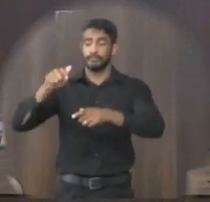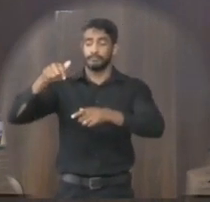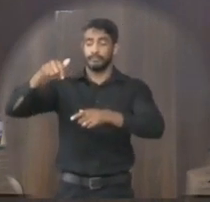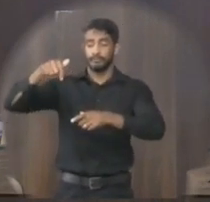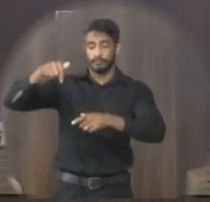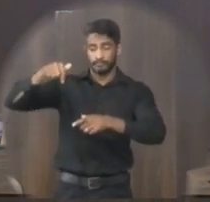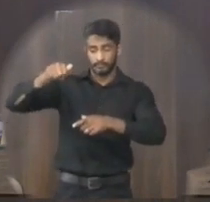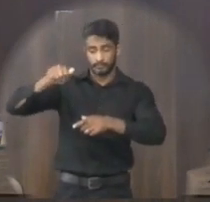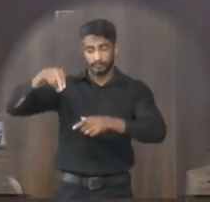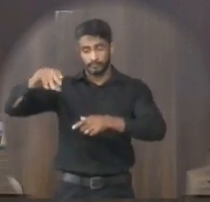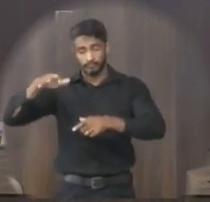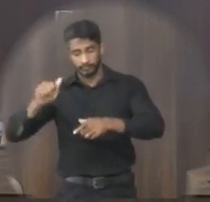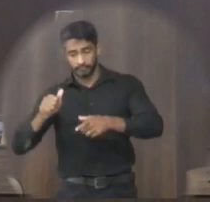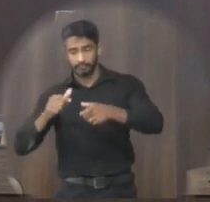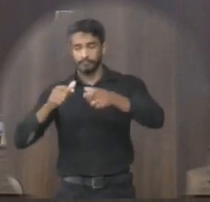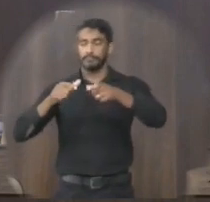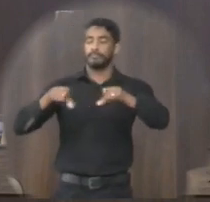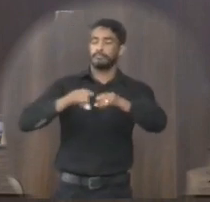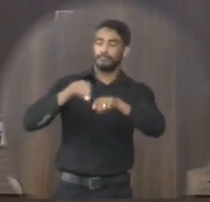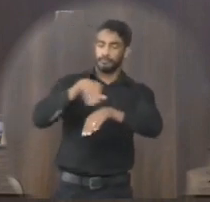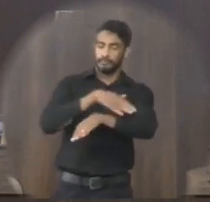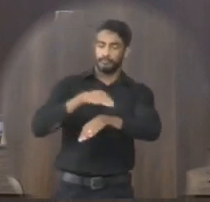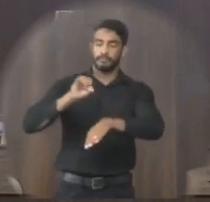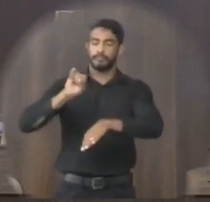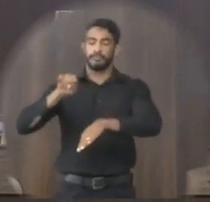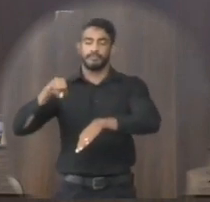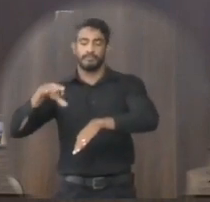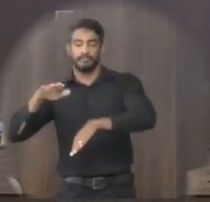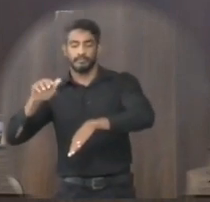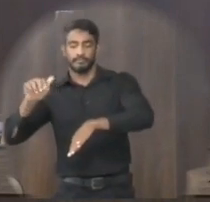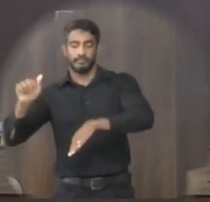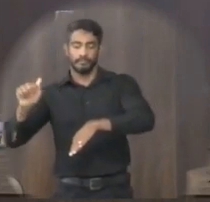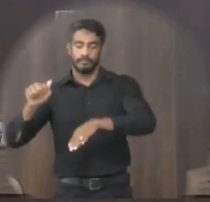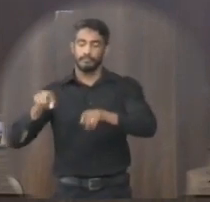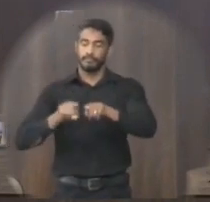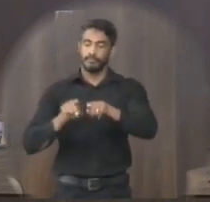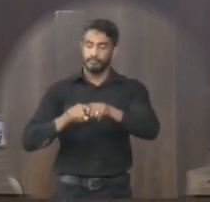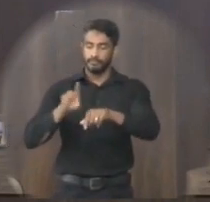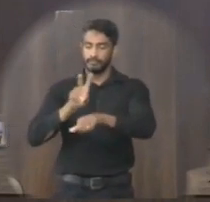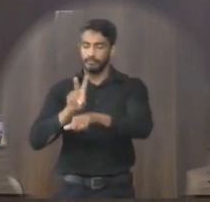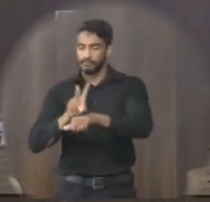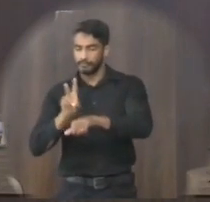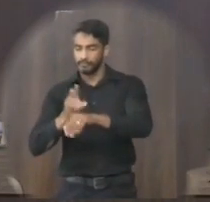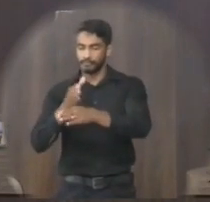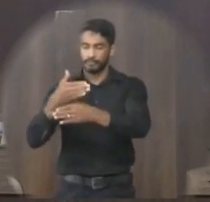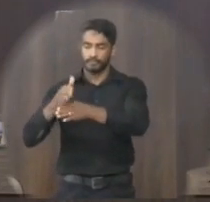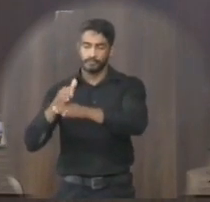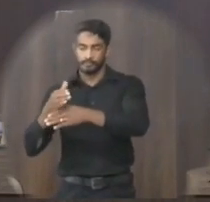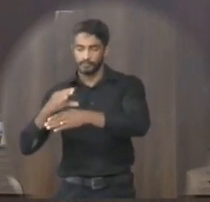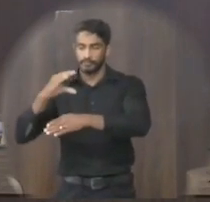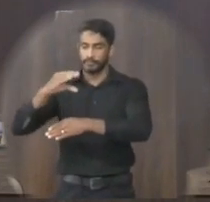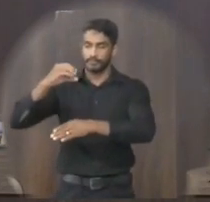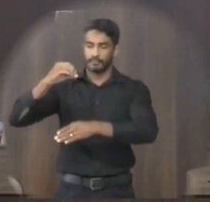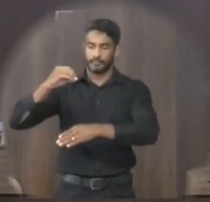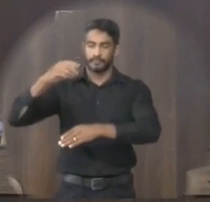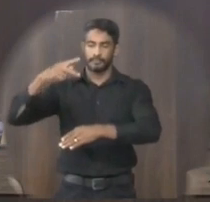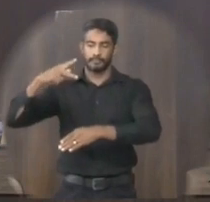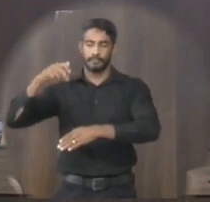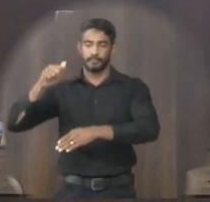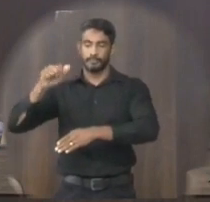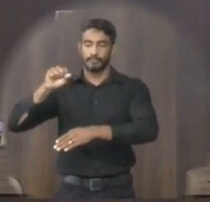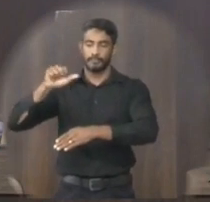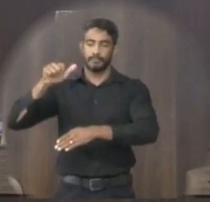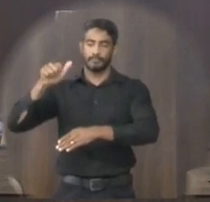rua Eusébio Medeiros no bairro Isaías Pereira fiscalização de execução da obra realizada pela Copasa na rua Eudeu Nogueira